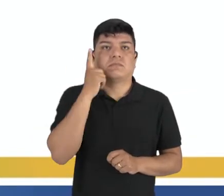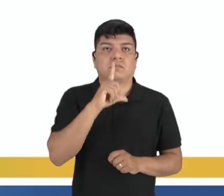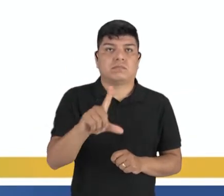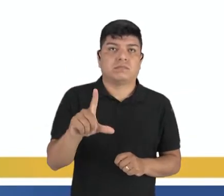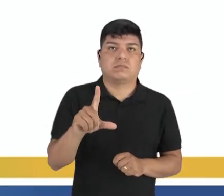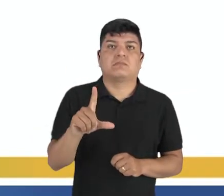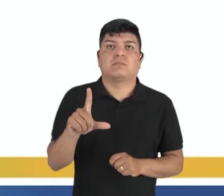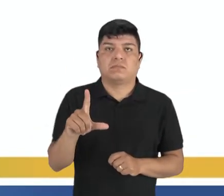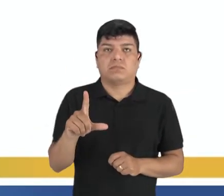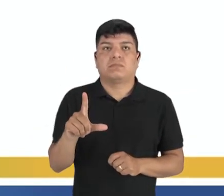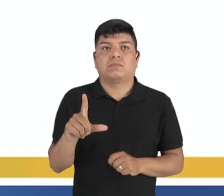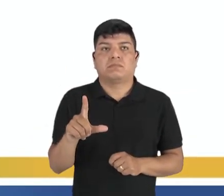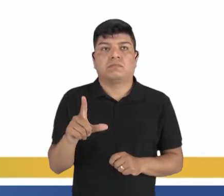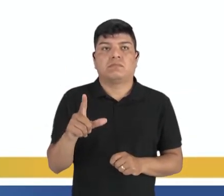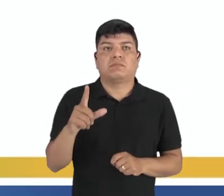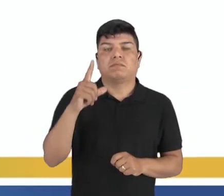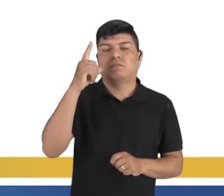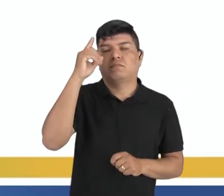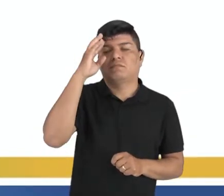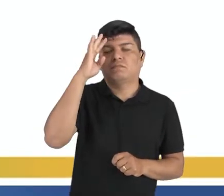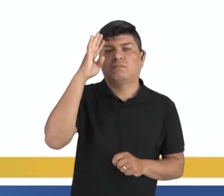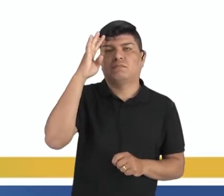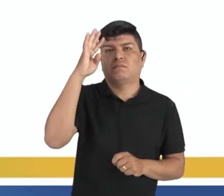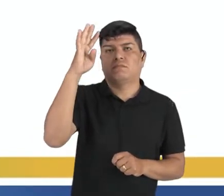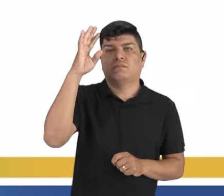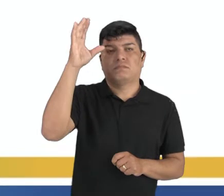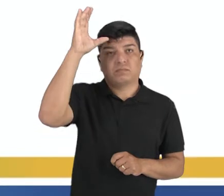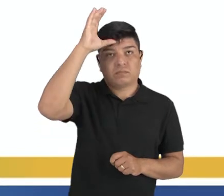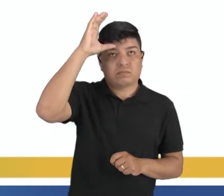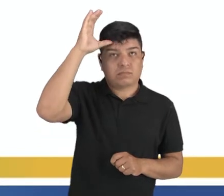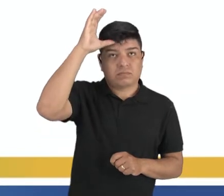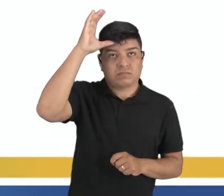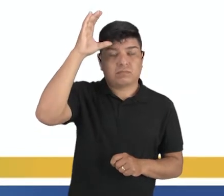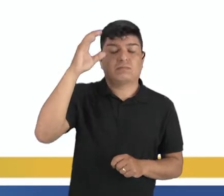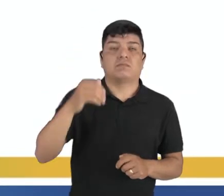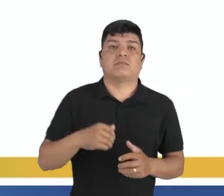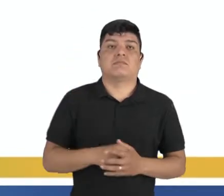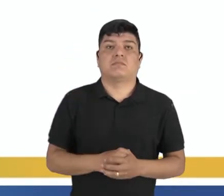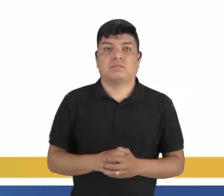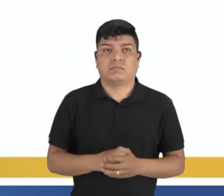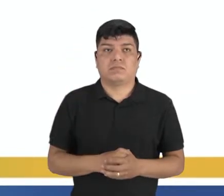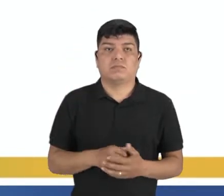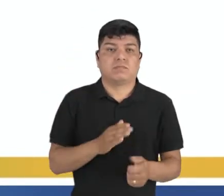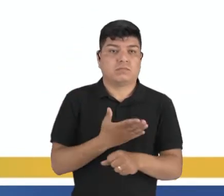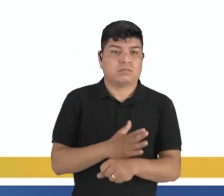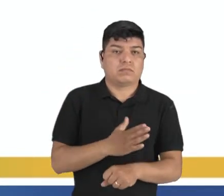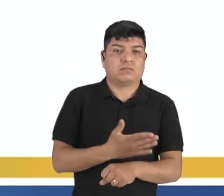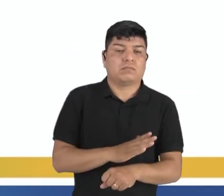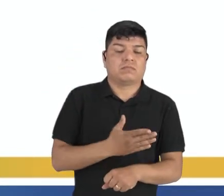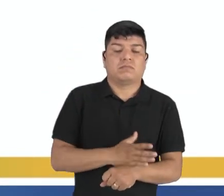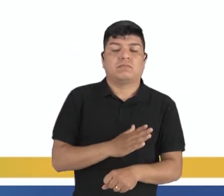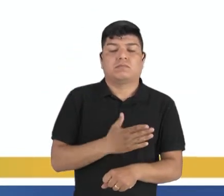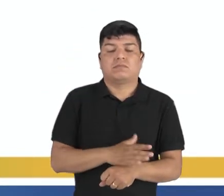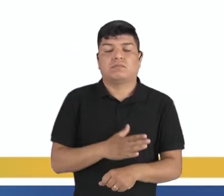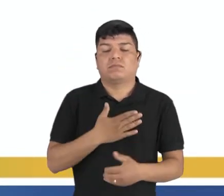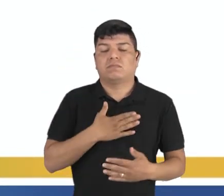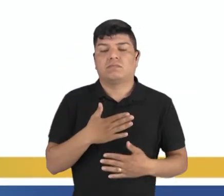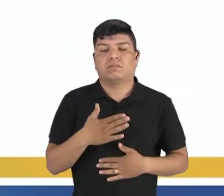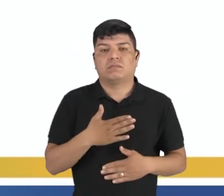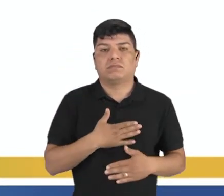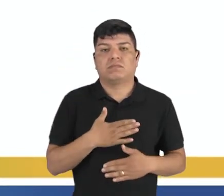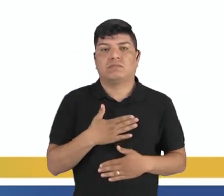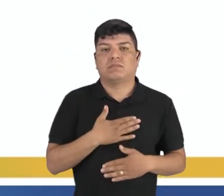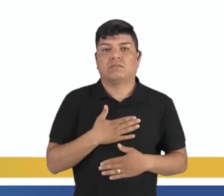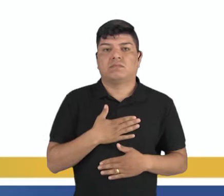estados meditativos de consciência. Olha só, as práticas corporais alternativas não